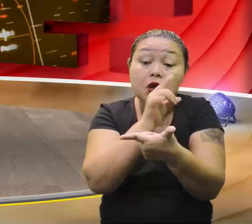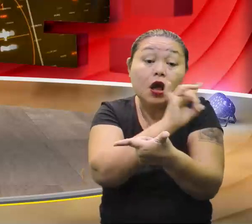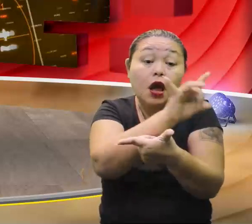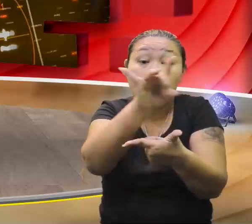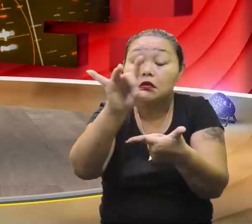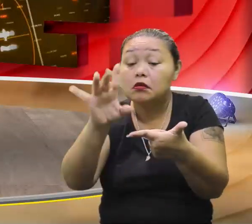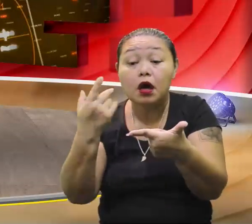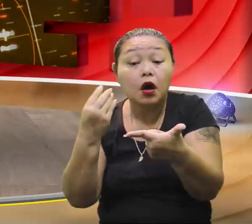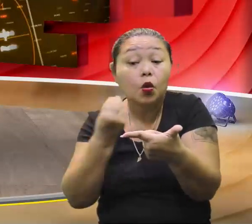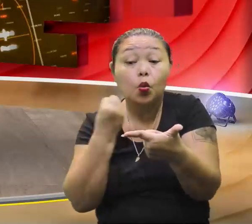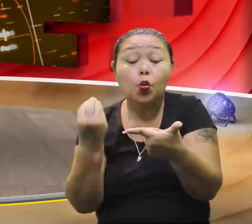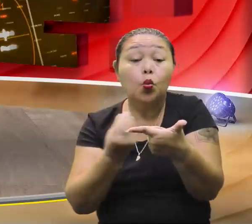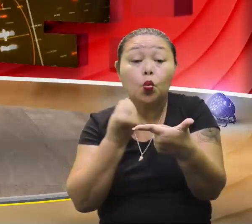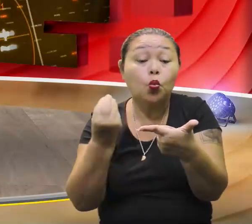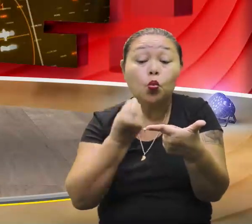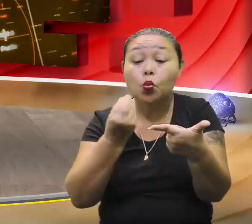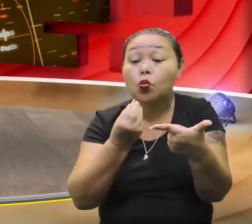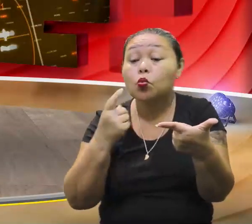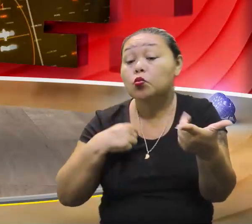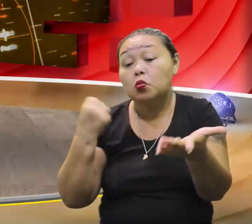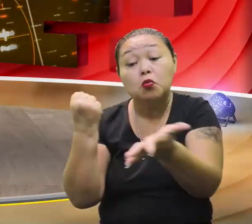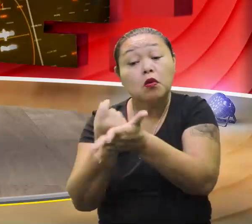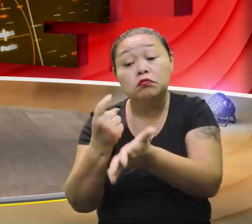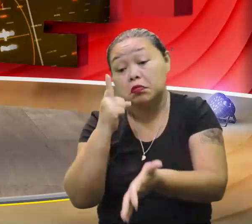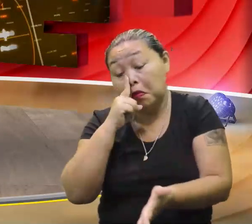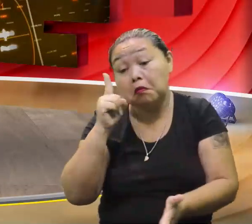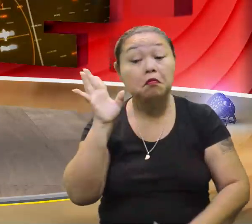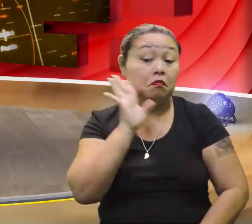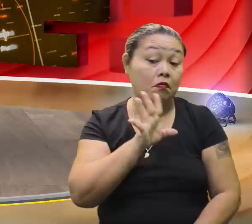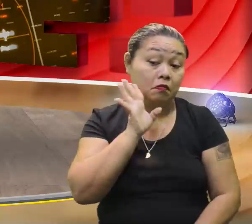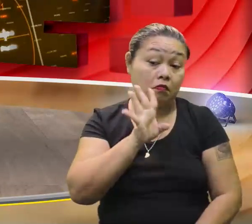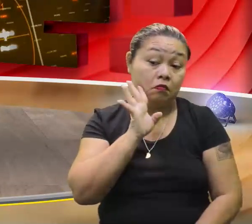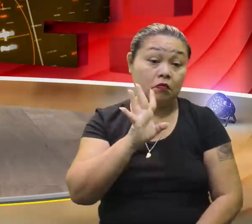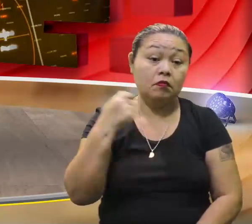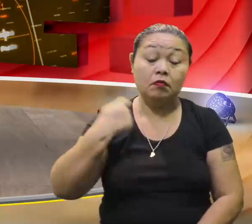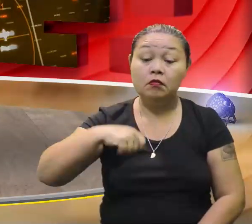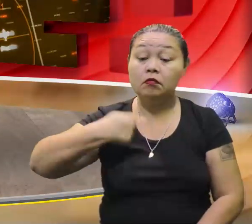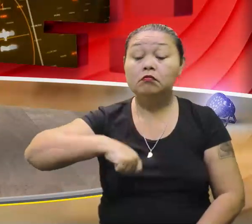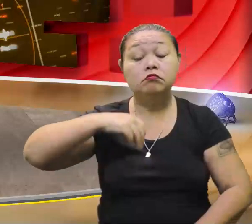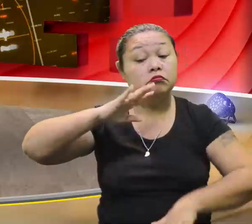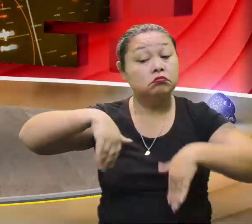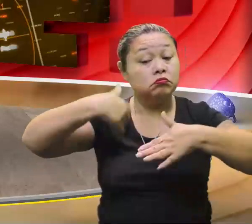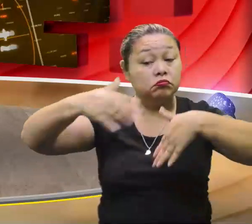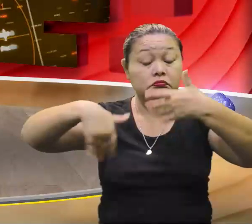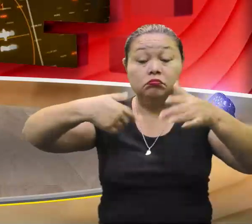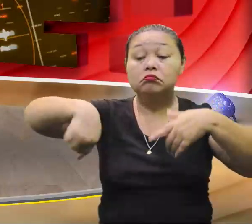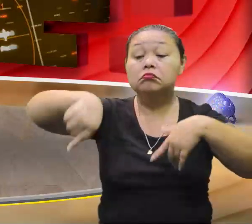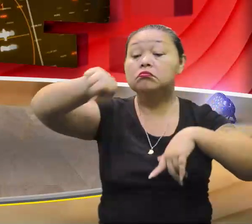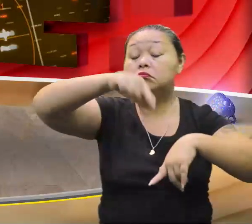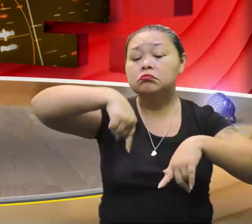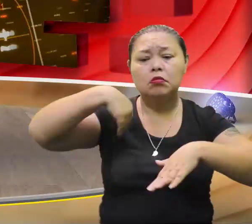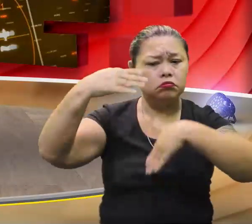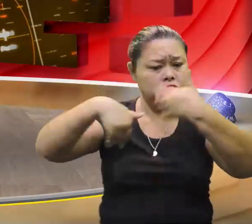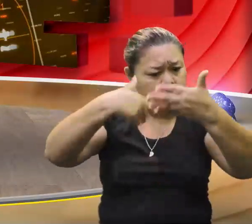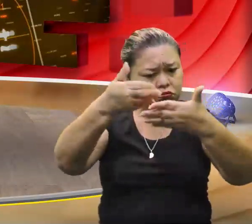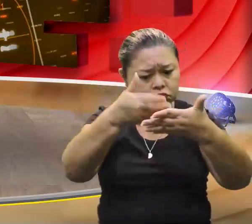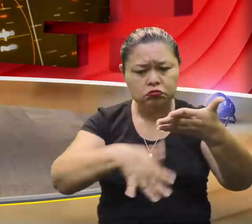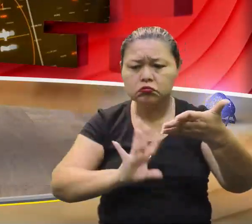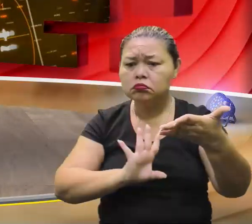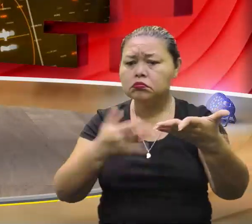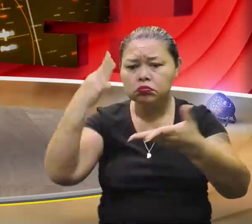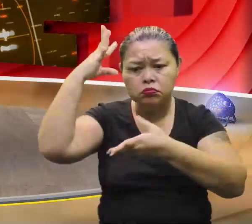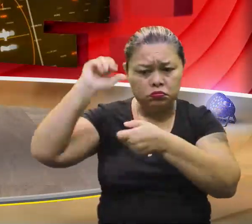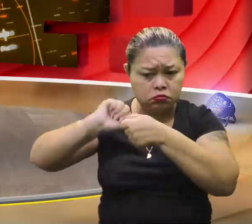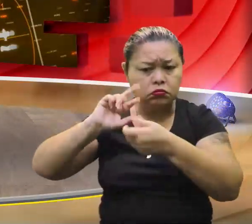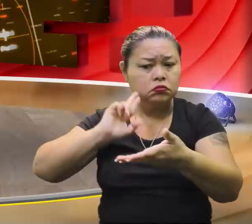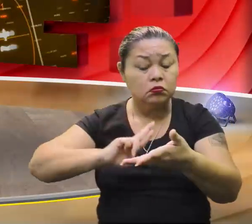de cada um e ver quantos pacotes ele comprou. Legal, gente, a gente precisa cada vez mais de vocês desenrolarem a parte do